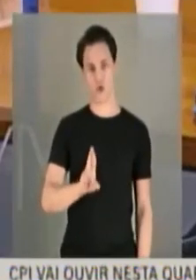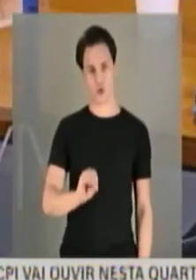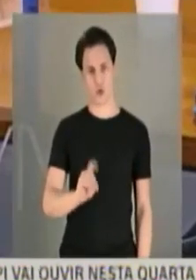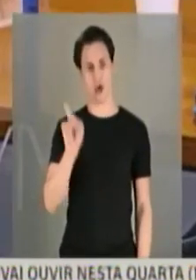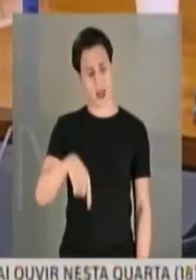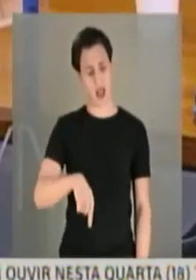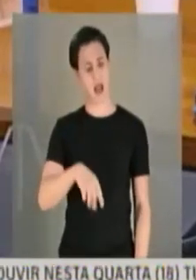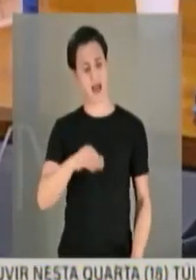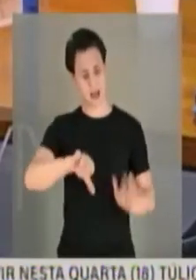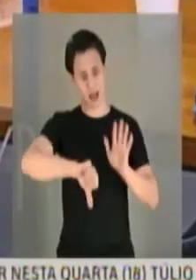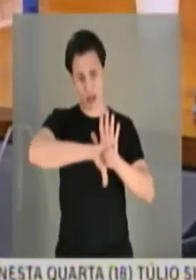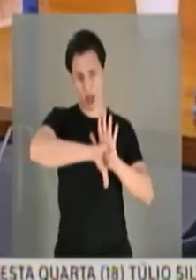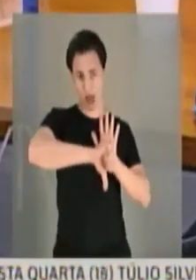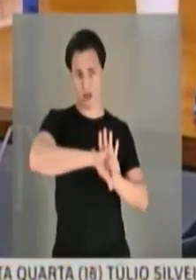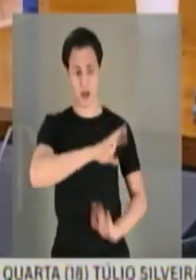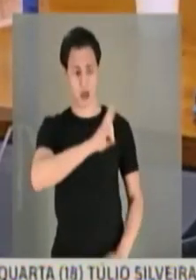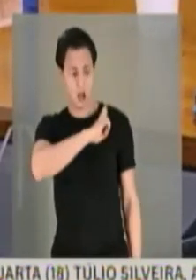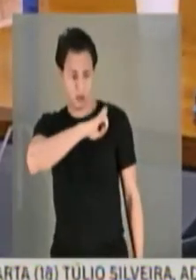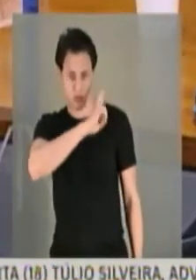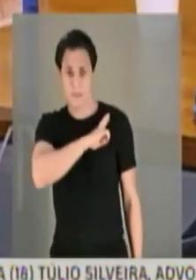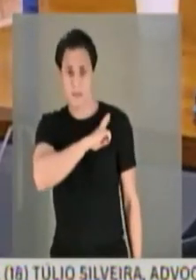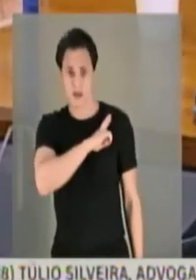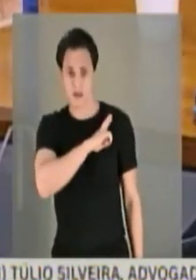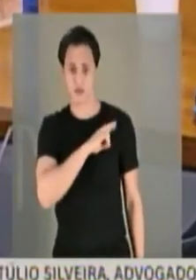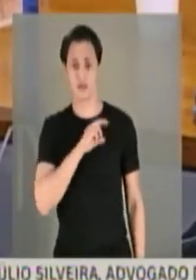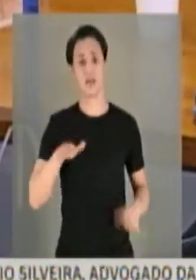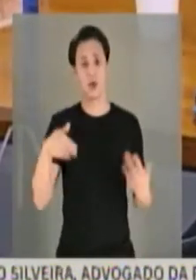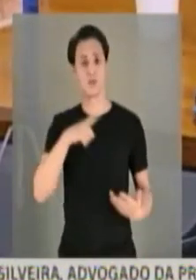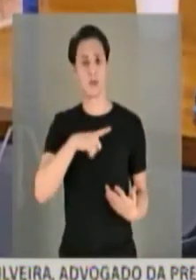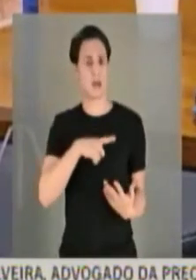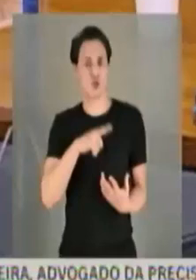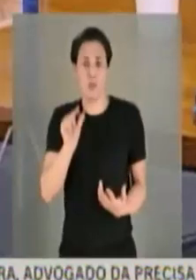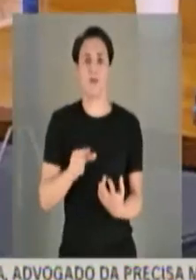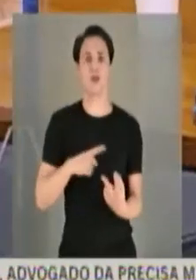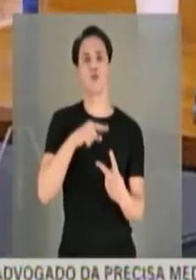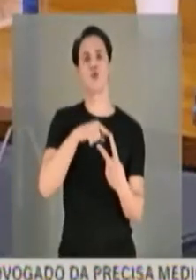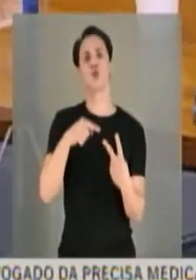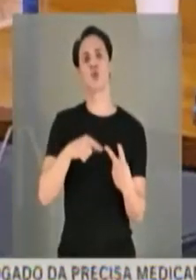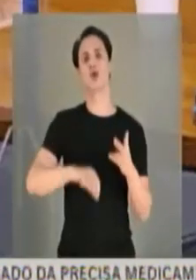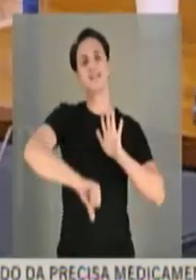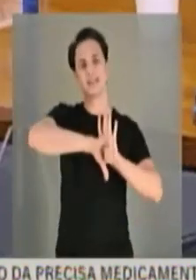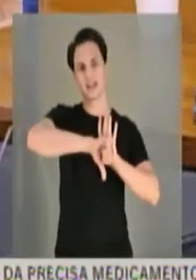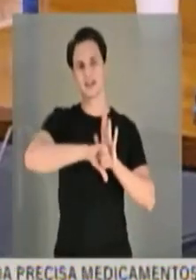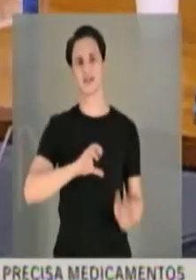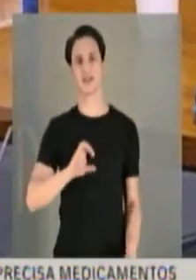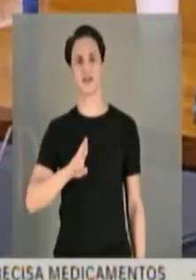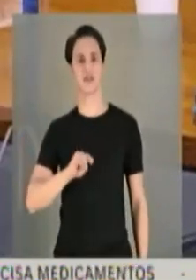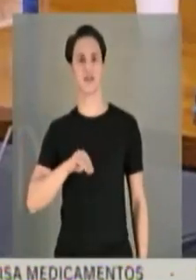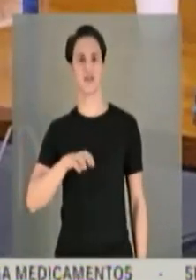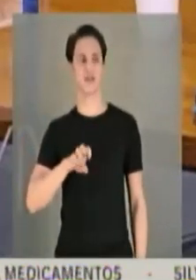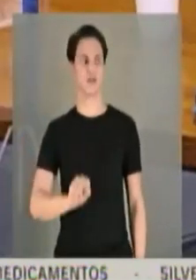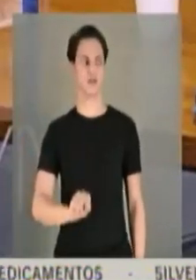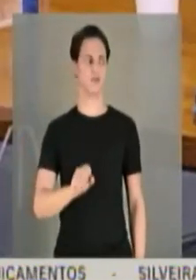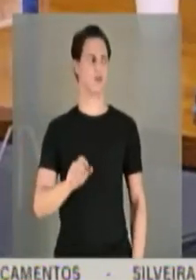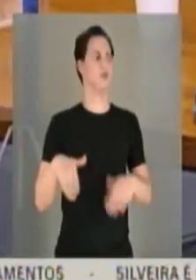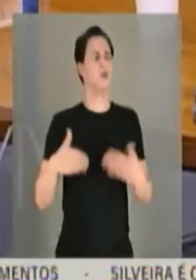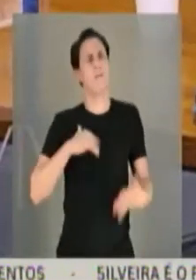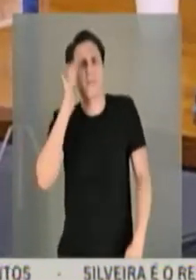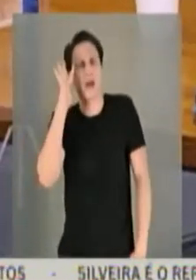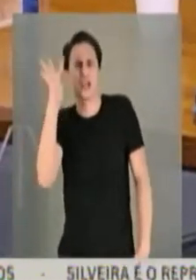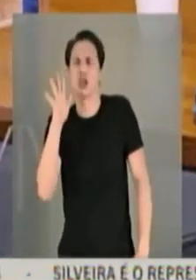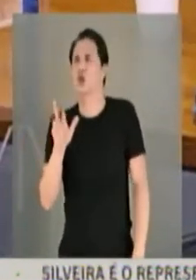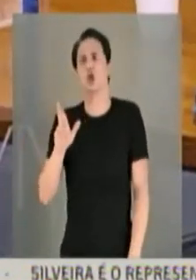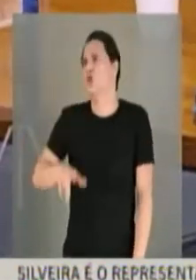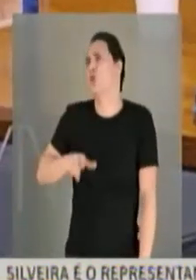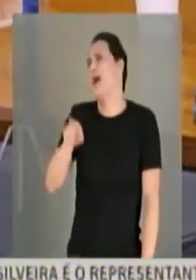responsabilidade. Então, nós temos no mínimo dois crimes. E vamos imaginar que não tenha sido o senhor presidente que fez o